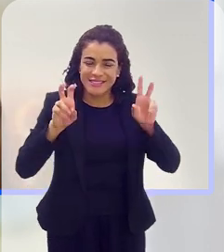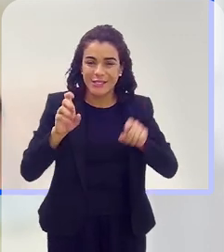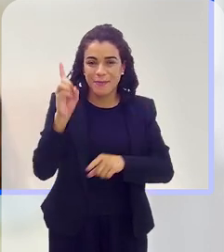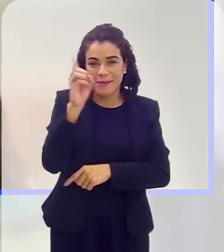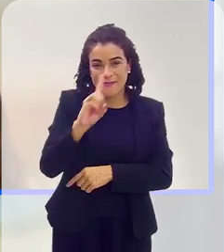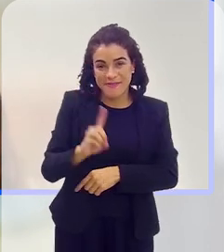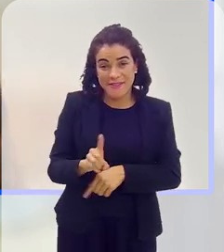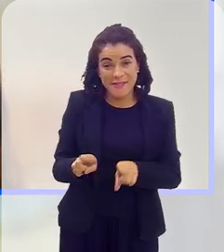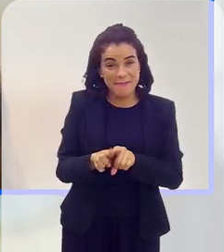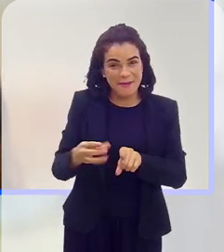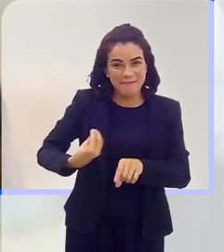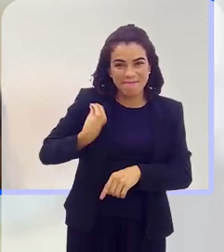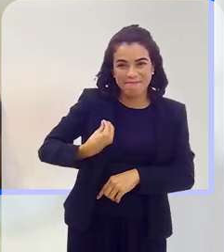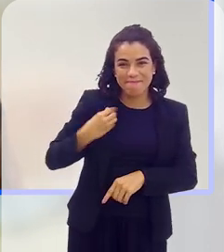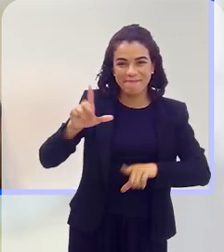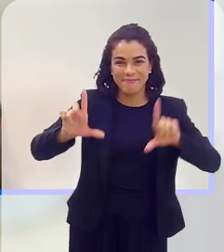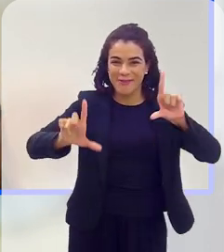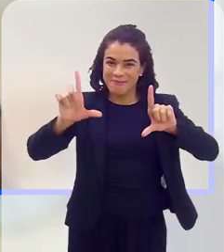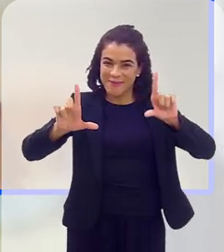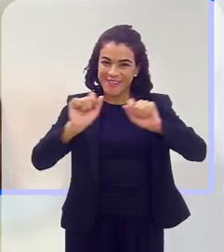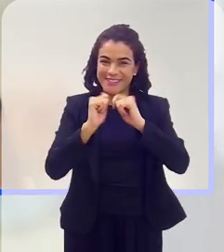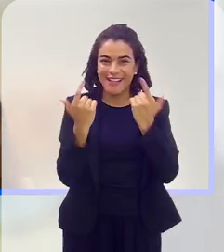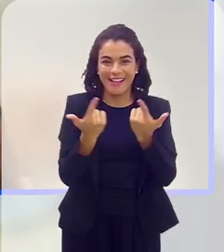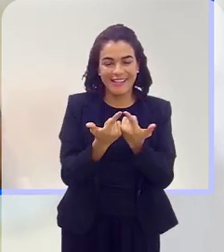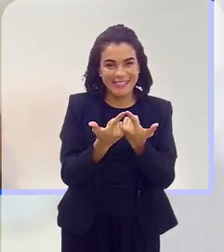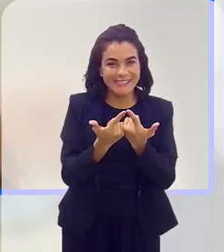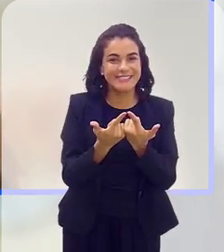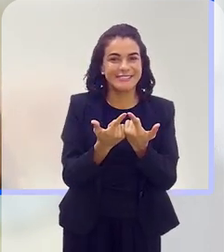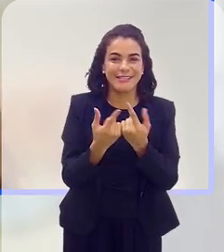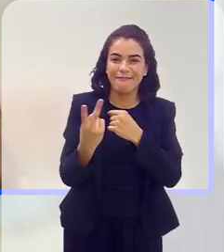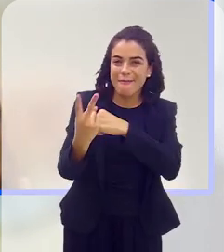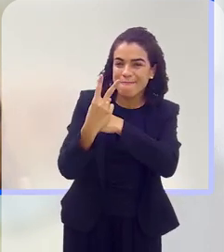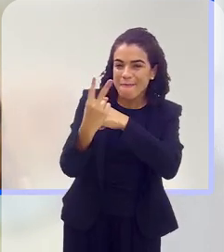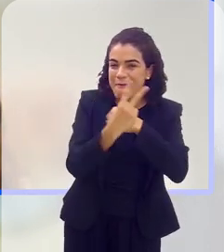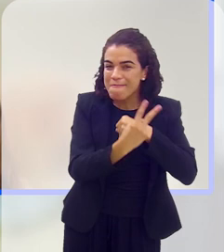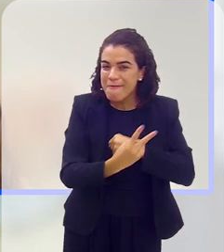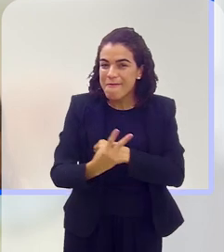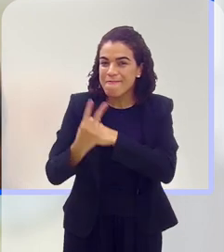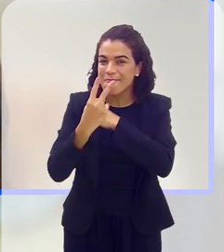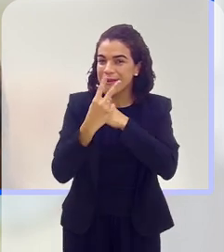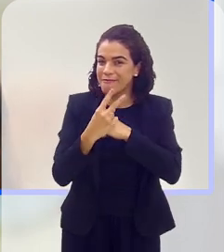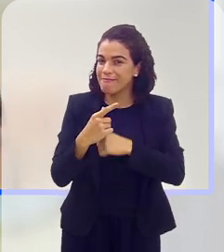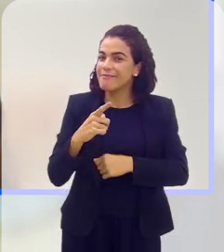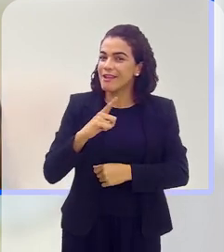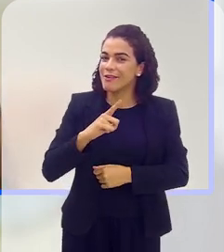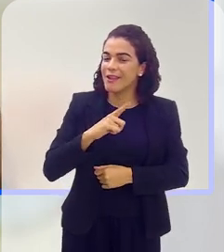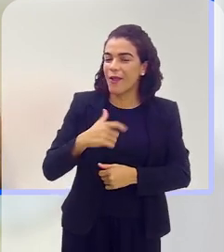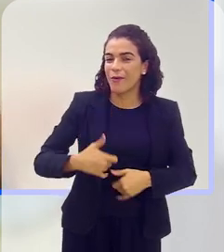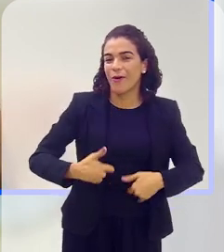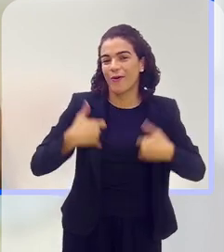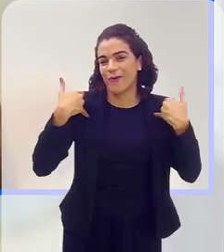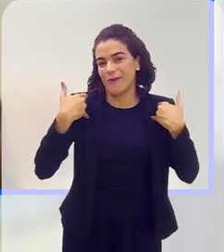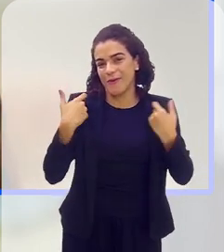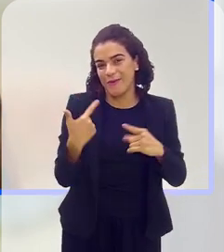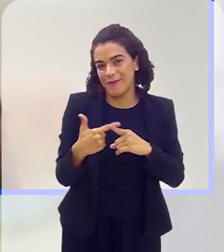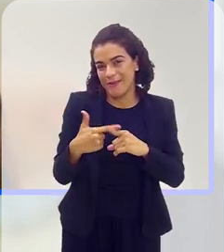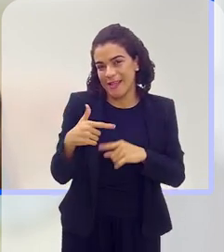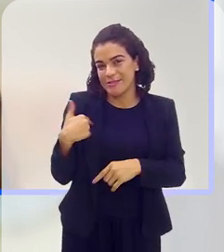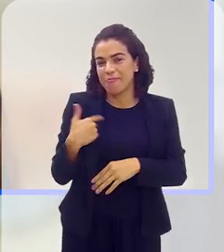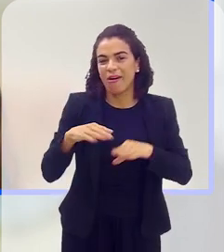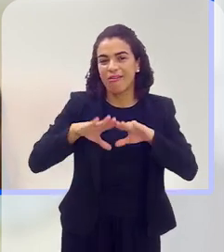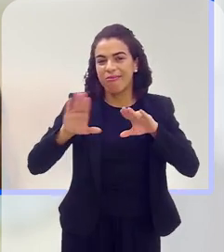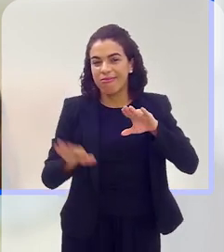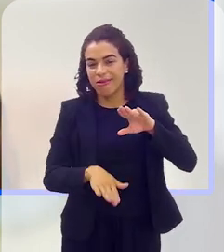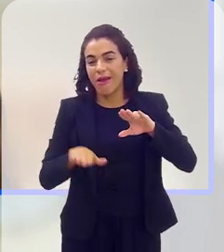e está no programa desse da Leste, que vem aí proteger a gente, porque eu tenho muito orgulho, porque a gente não pode